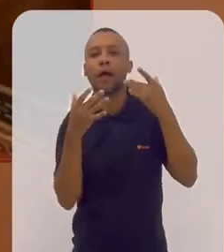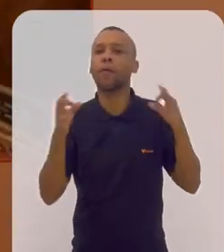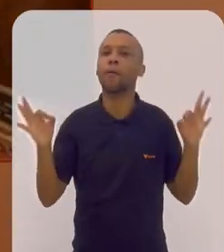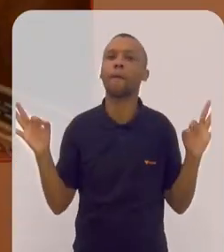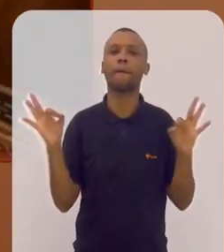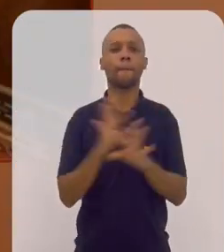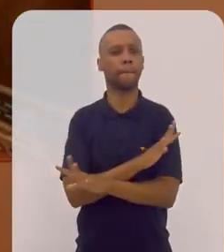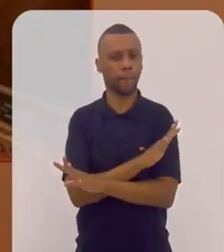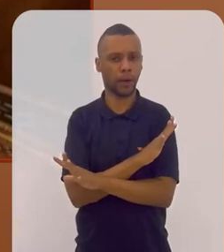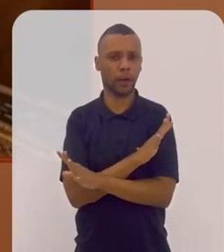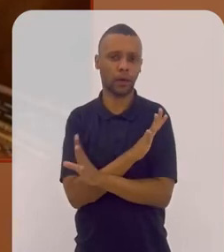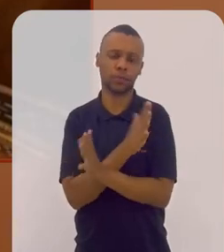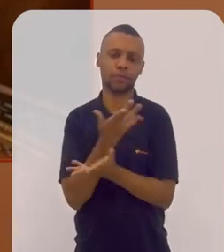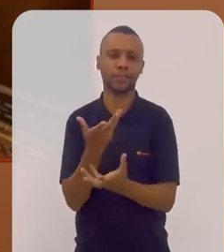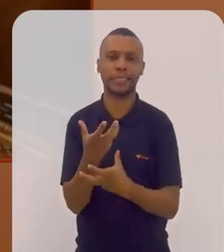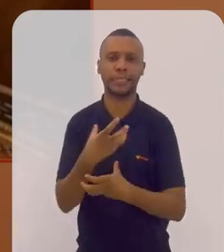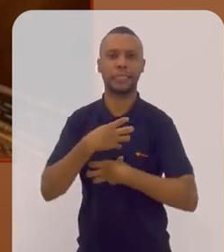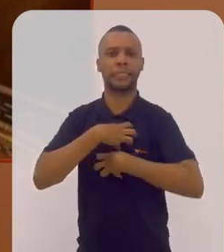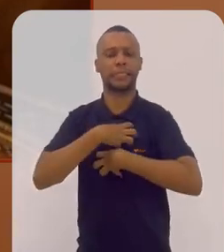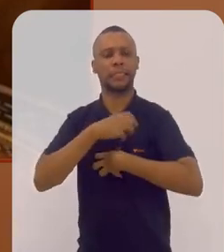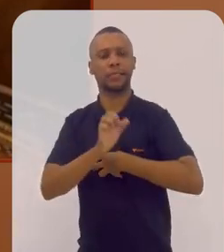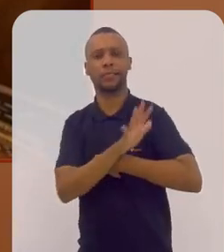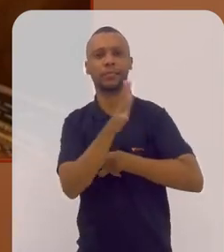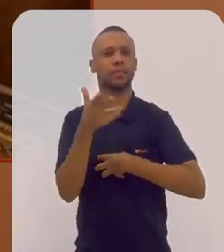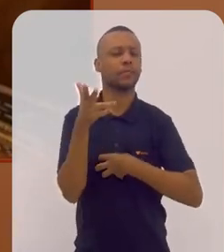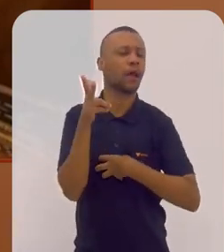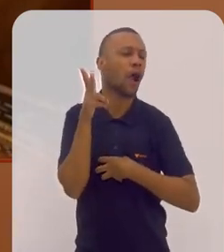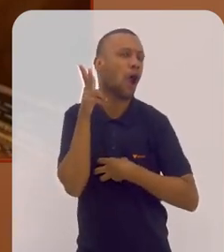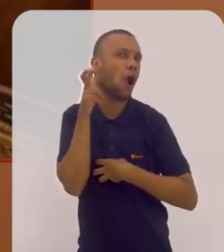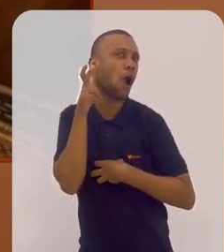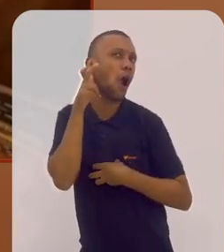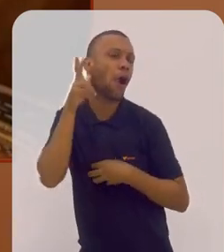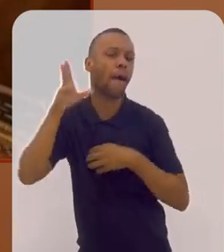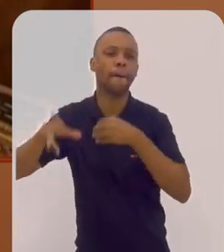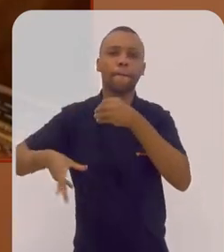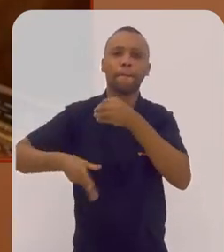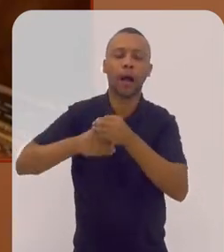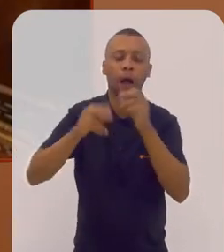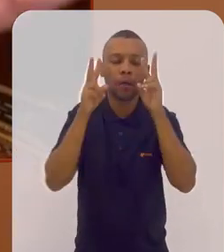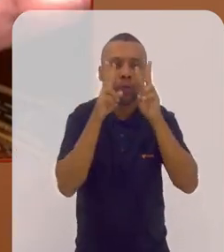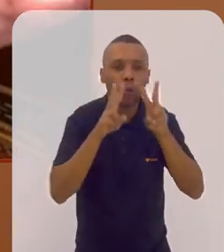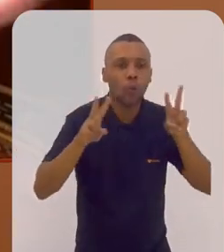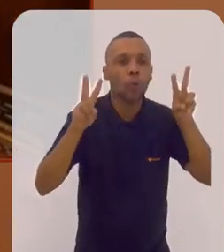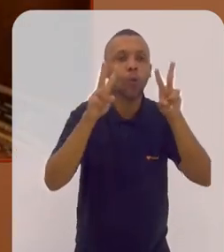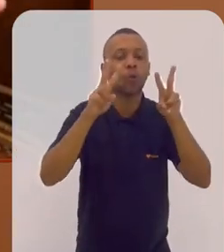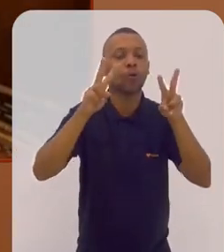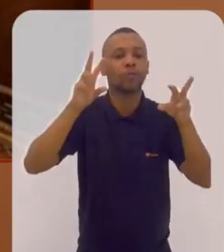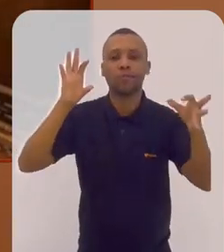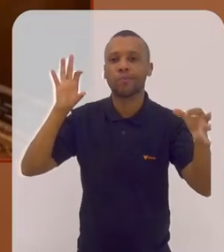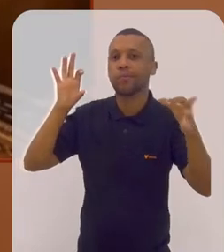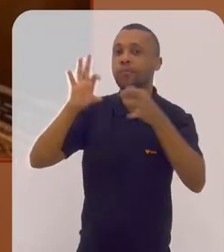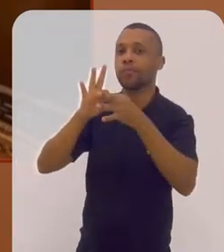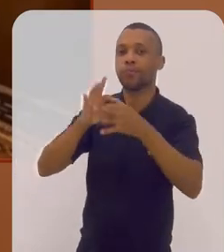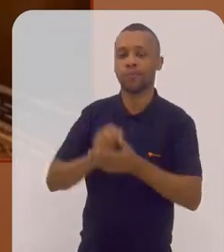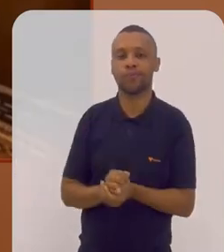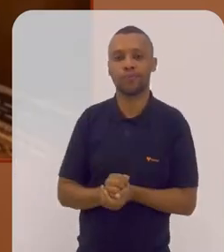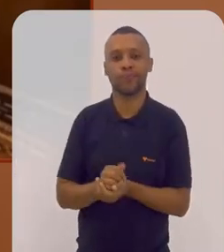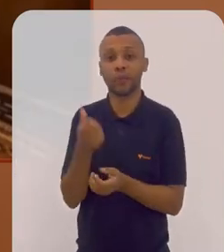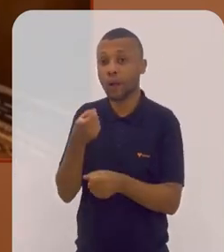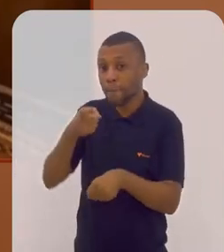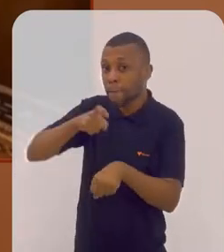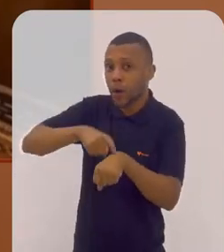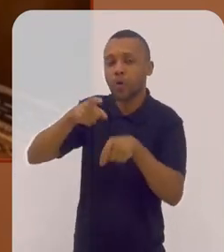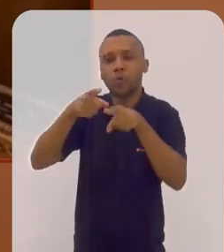completo, um espetáculo em que o sentido da audição seja complementado pela visão. E os próprios